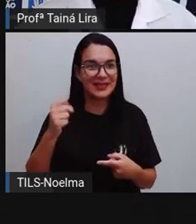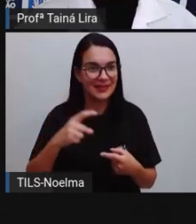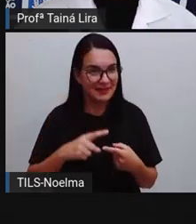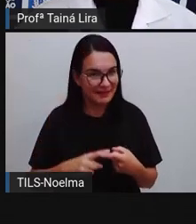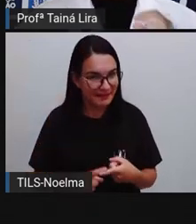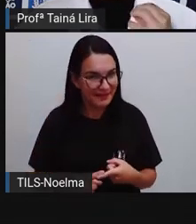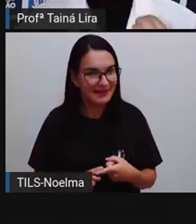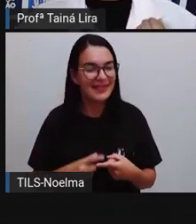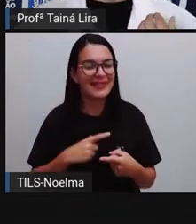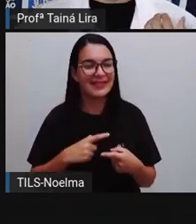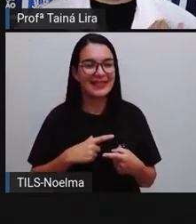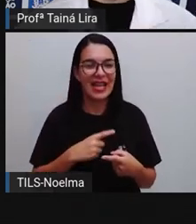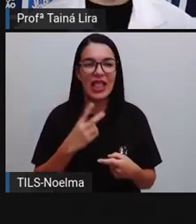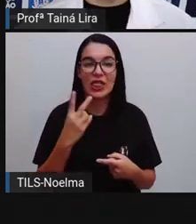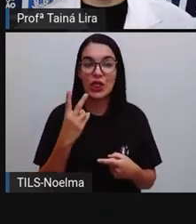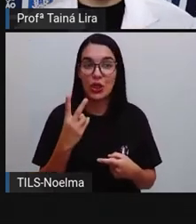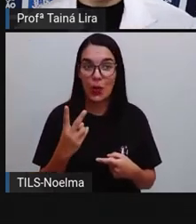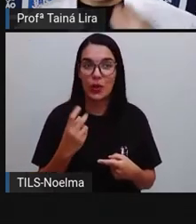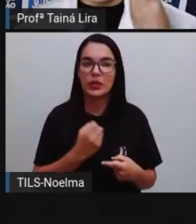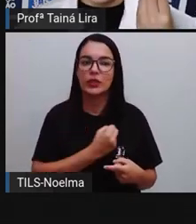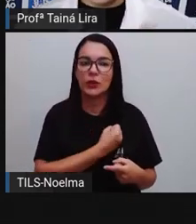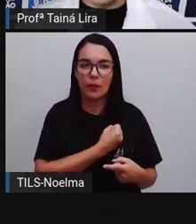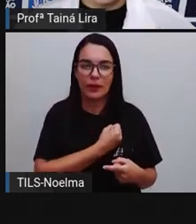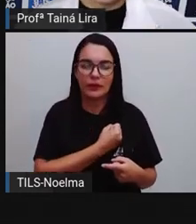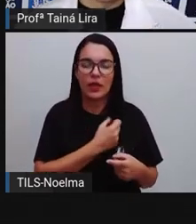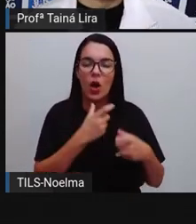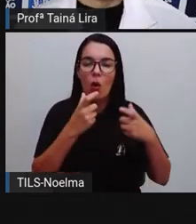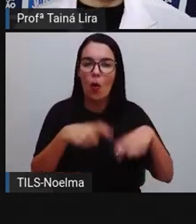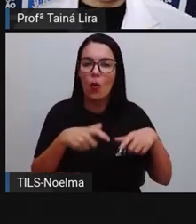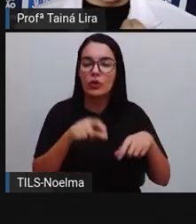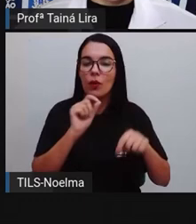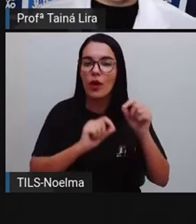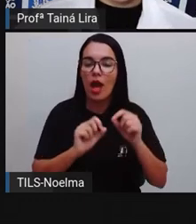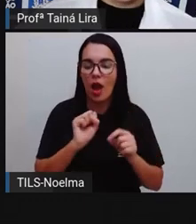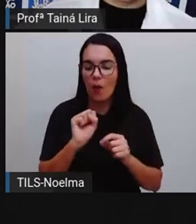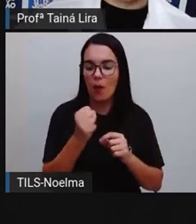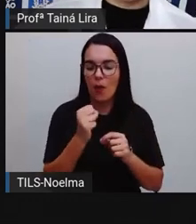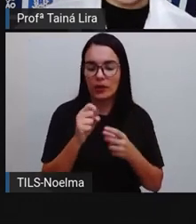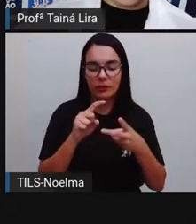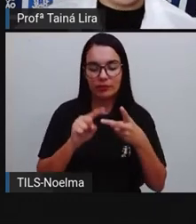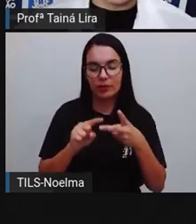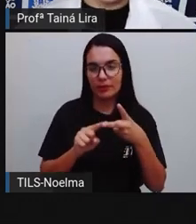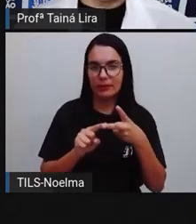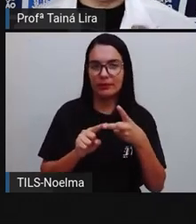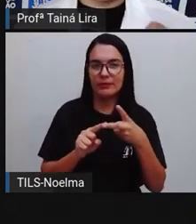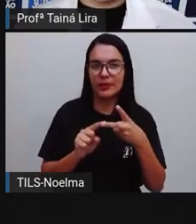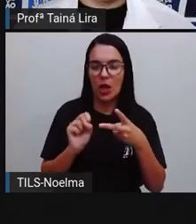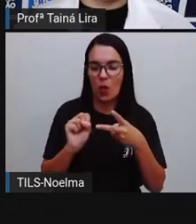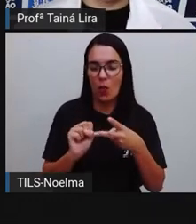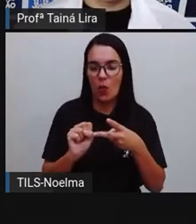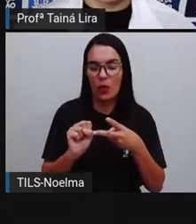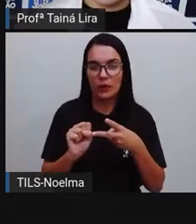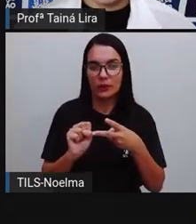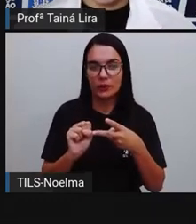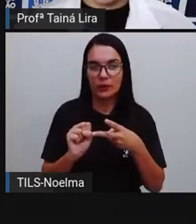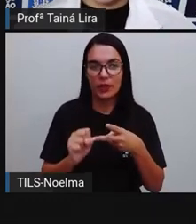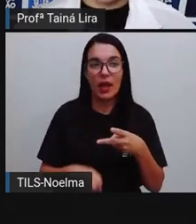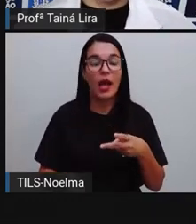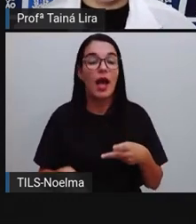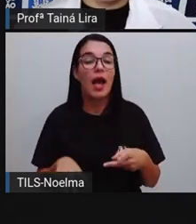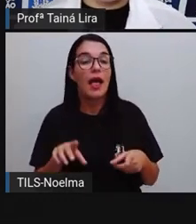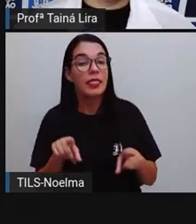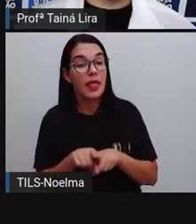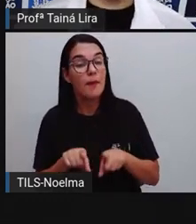é um número de 2 algarismos, onde o 8 apareceu no final. Eu poderia, com esses mesmos